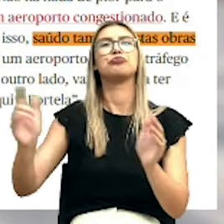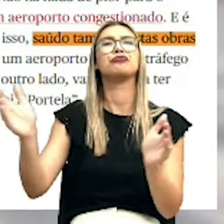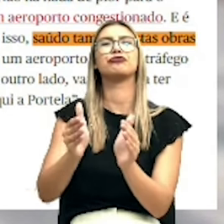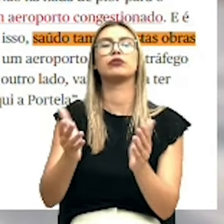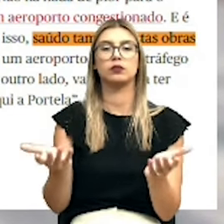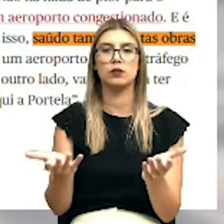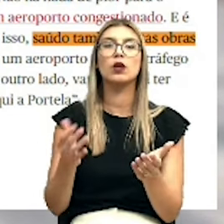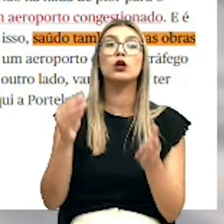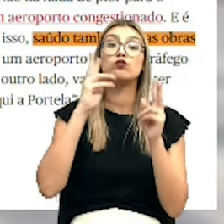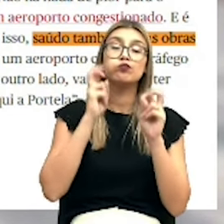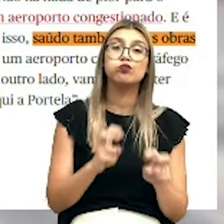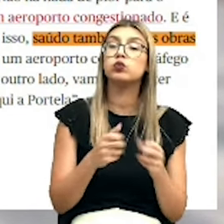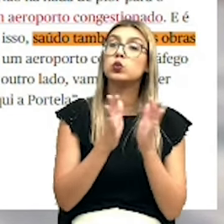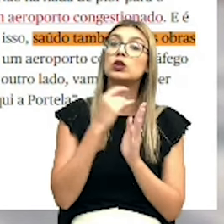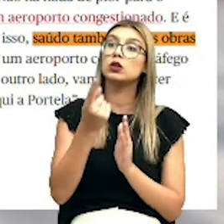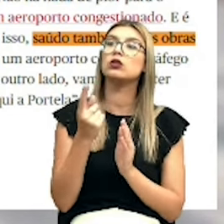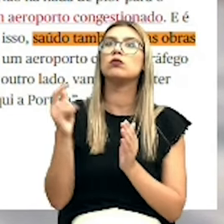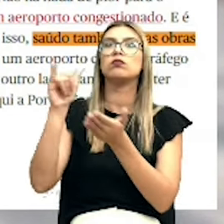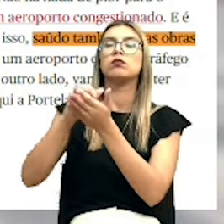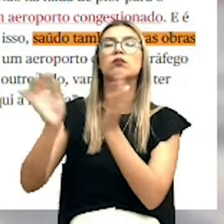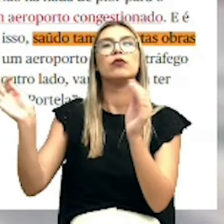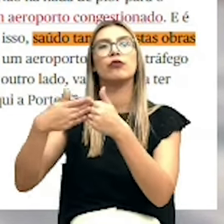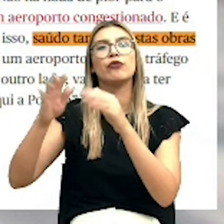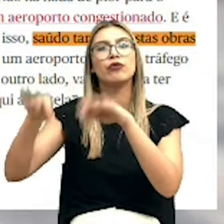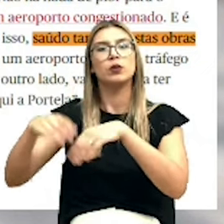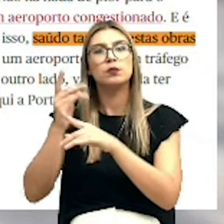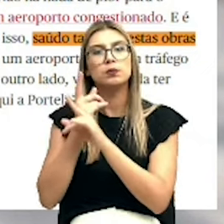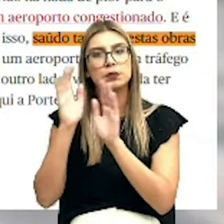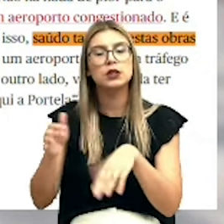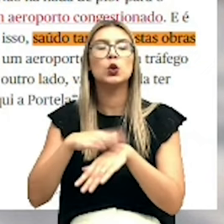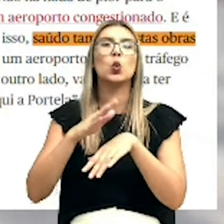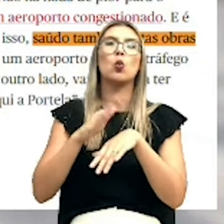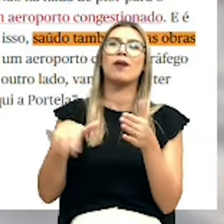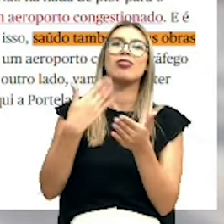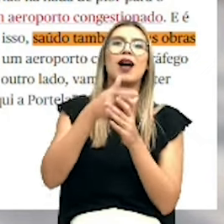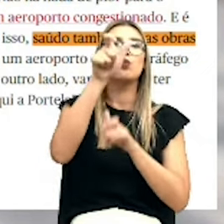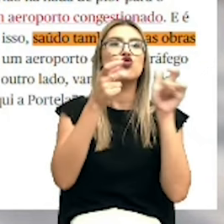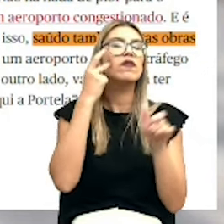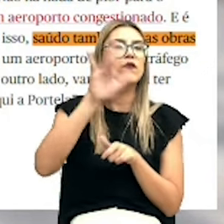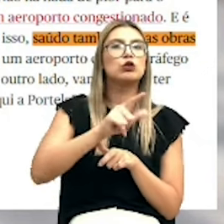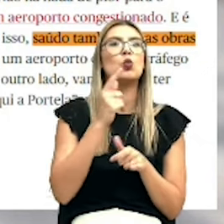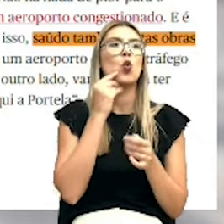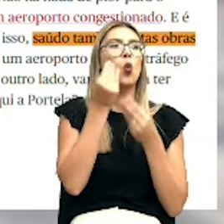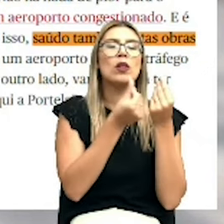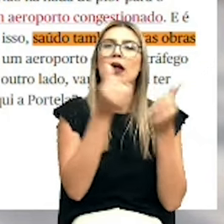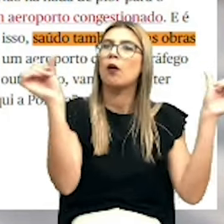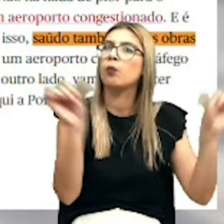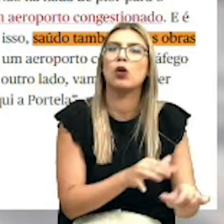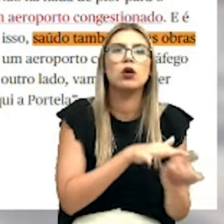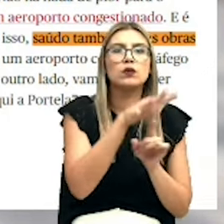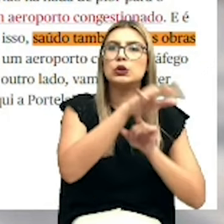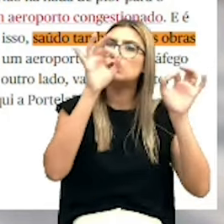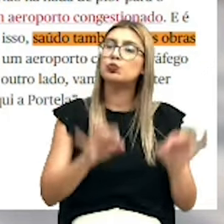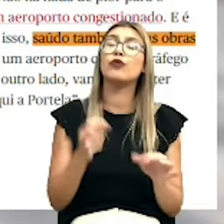apontam que deve ser encerrado definitivamente, pois tem consequências nefastas para a saúde dos moradores. E temos aqui um estudo da Zero, que foi